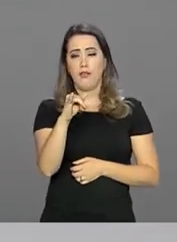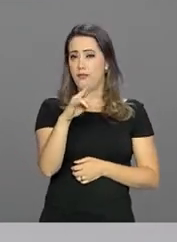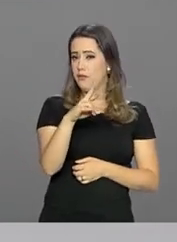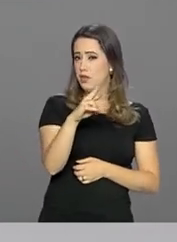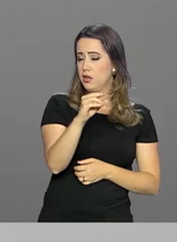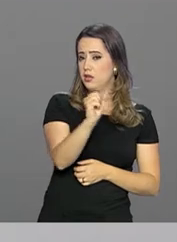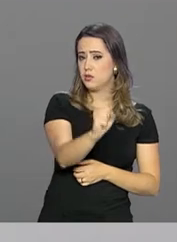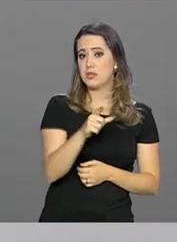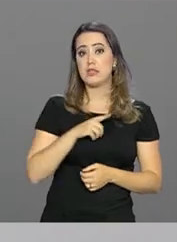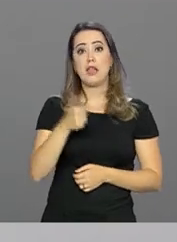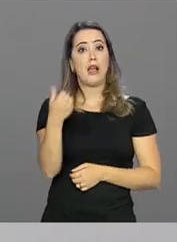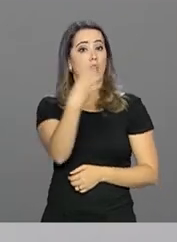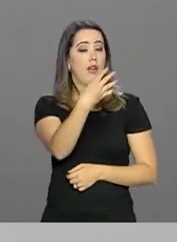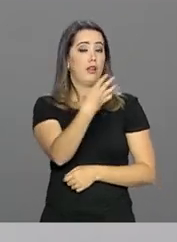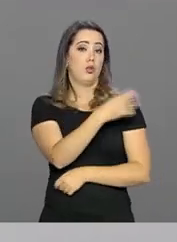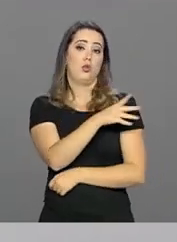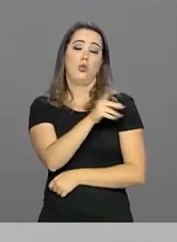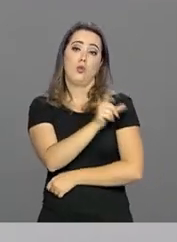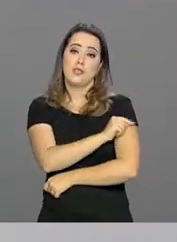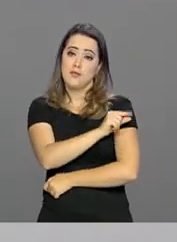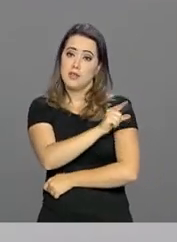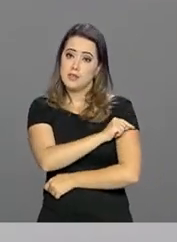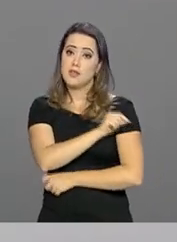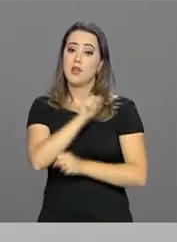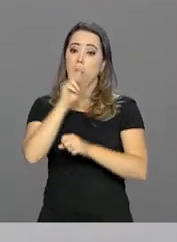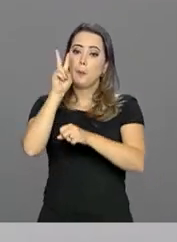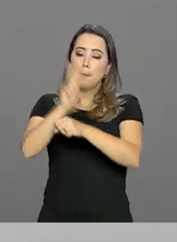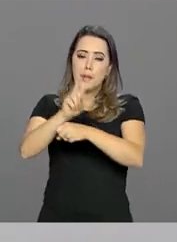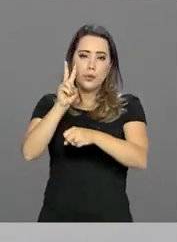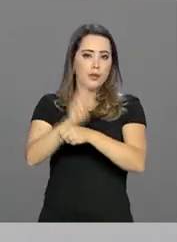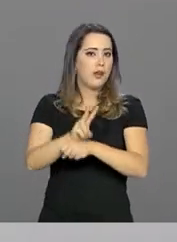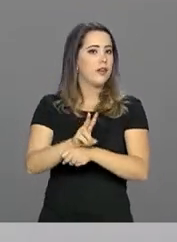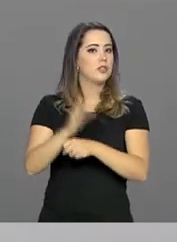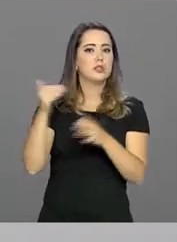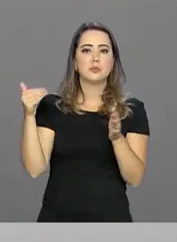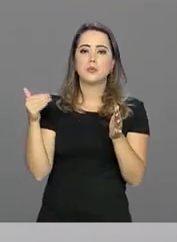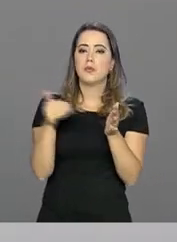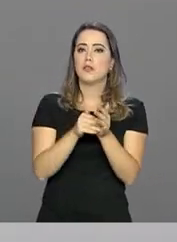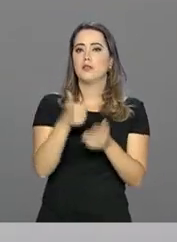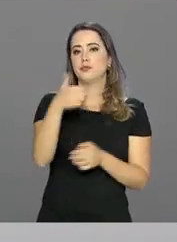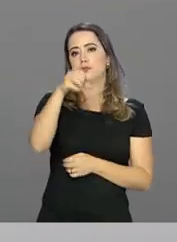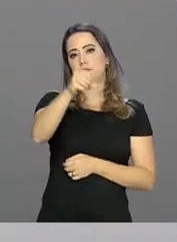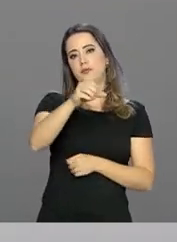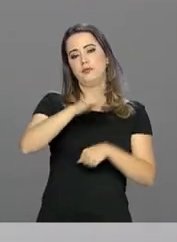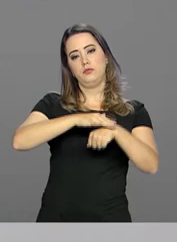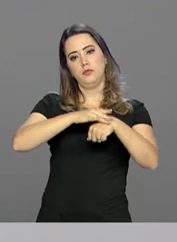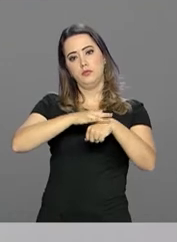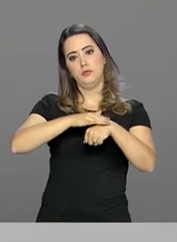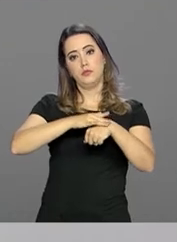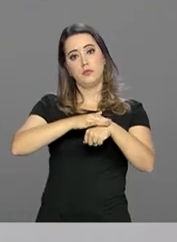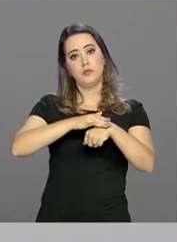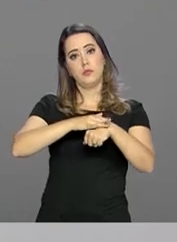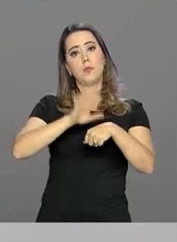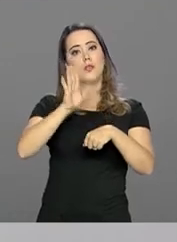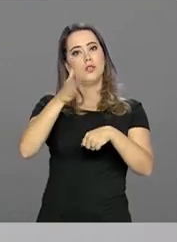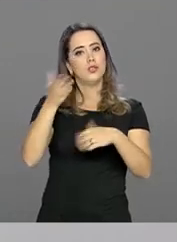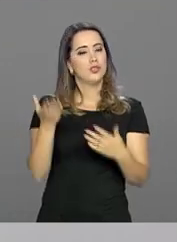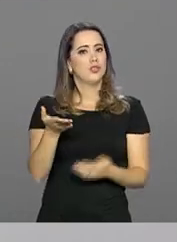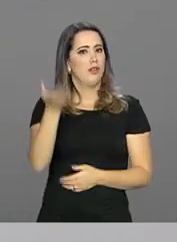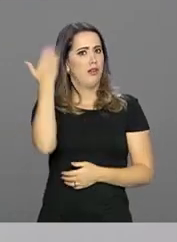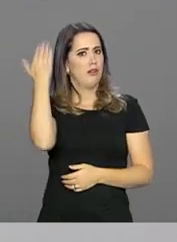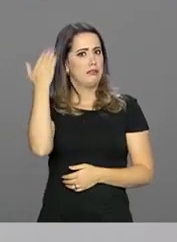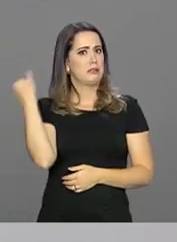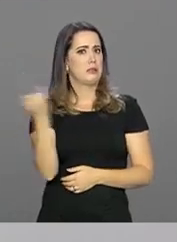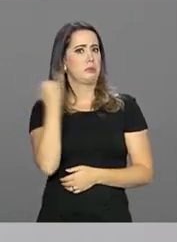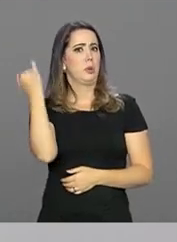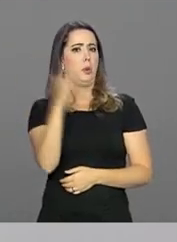vacinas no calendário nacional de vacinação que protege para 19 doenças. Essas doenças que já foram importante